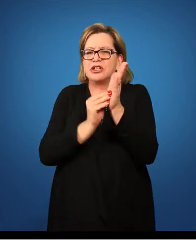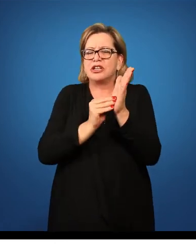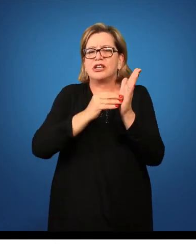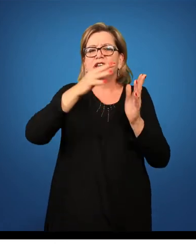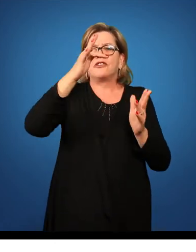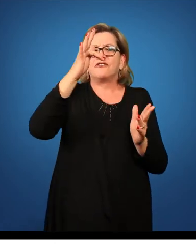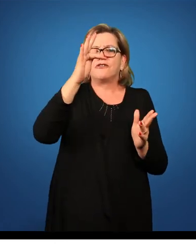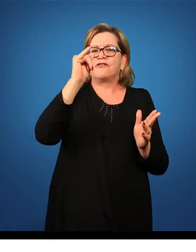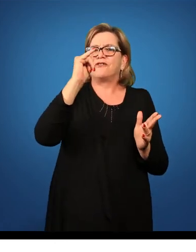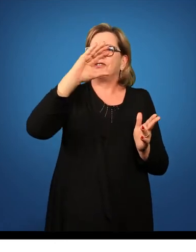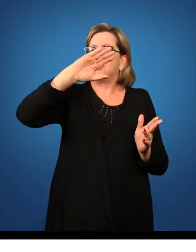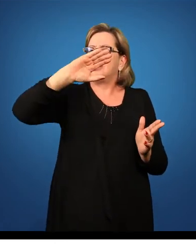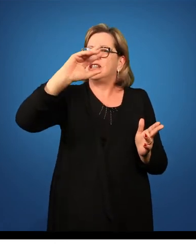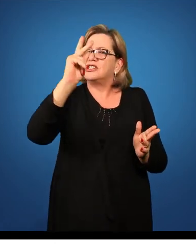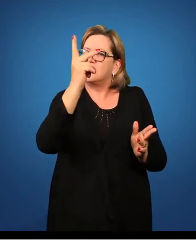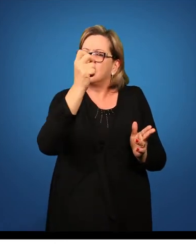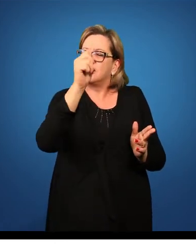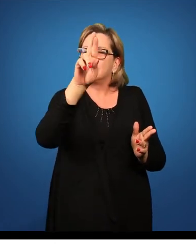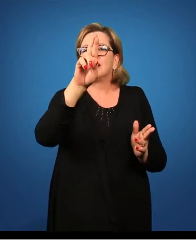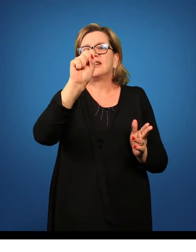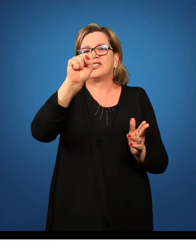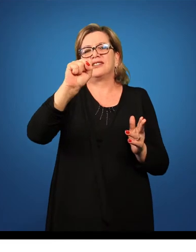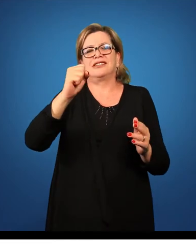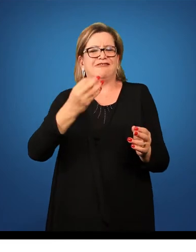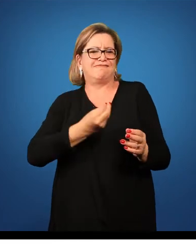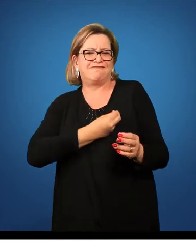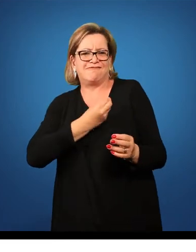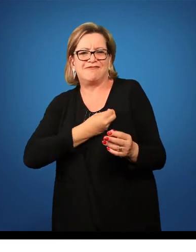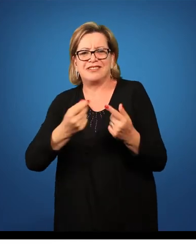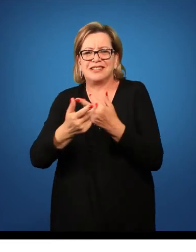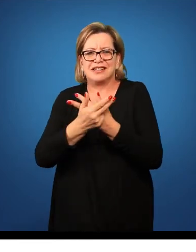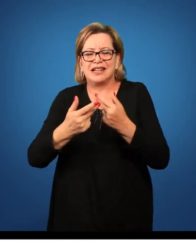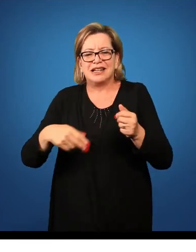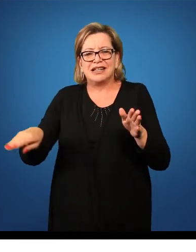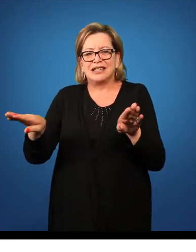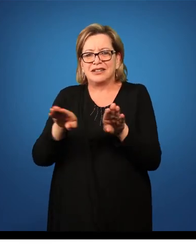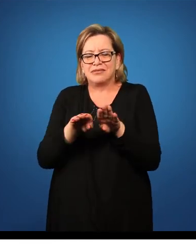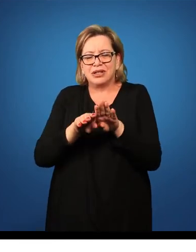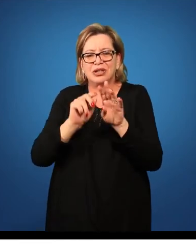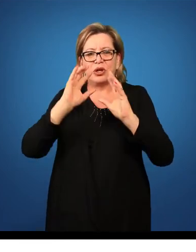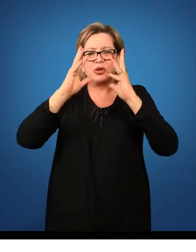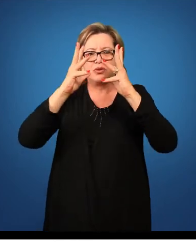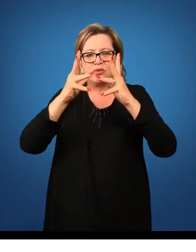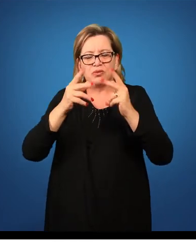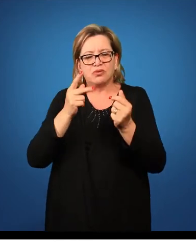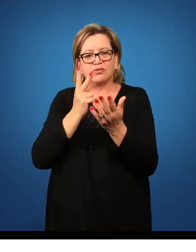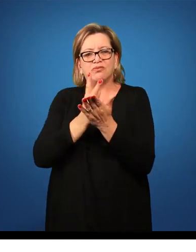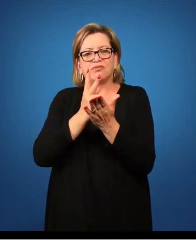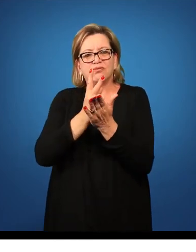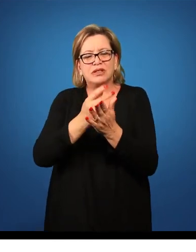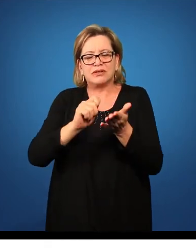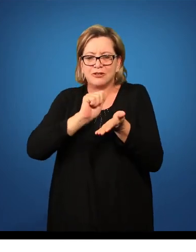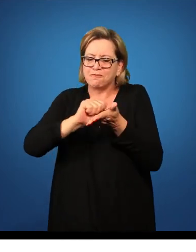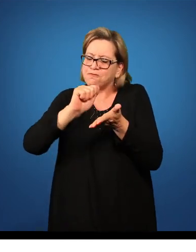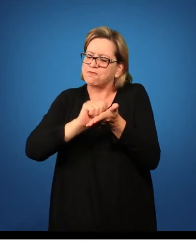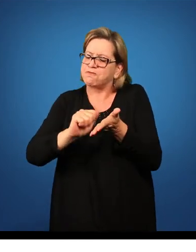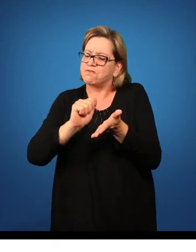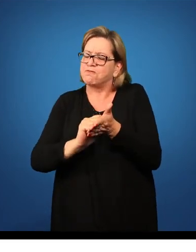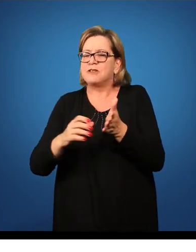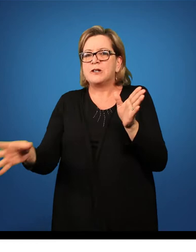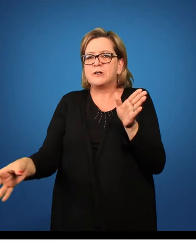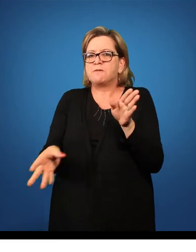frequência no estágio, vão ter que colocar todos os formulários destinados a cada fase do estágio, vão preencher e vão,